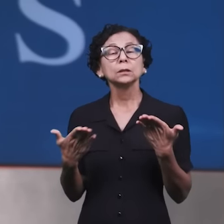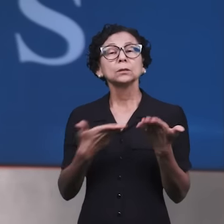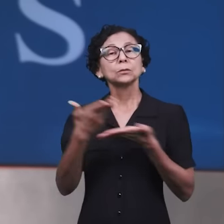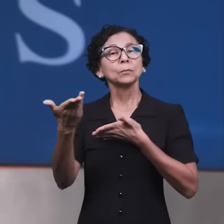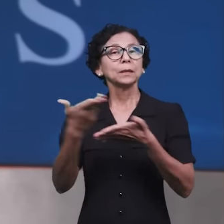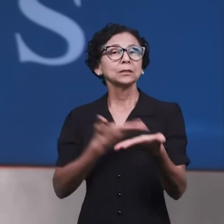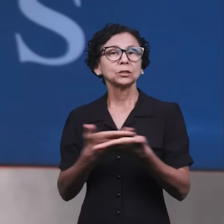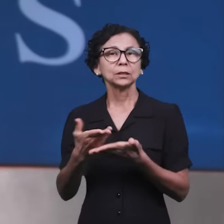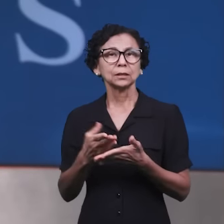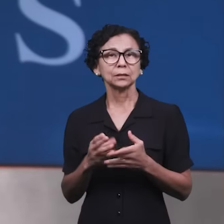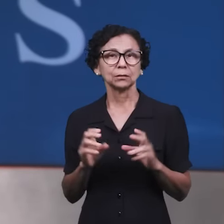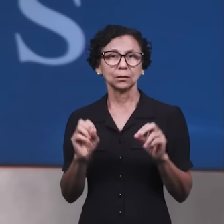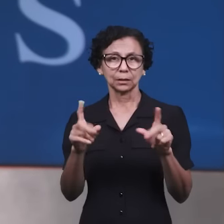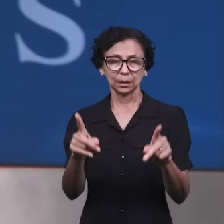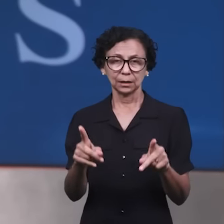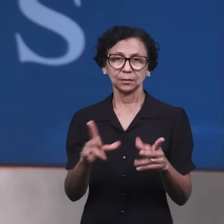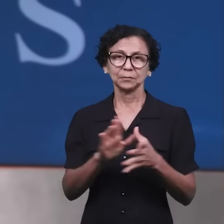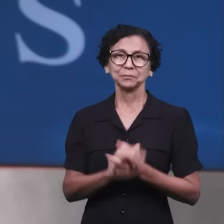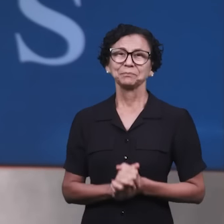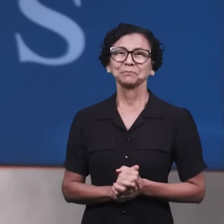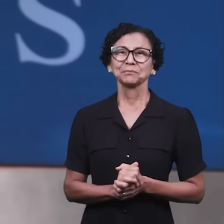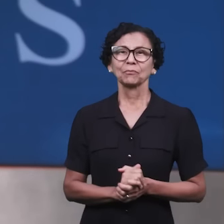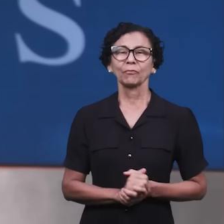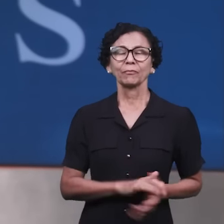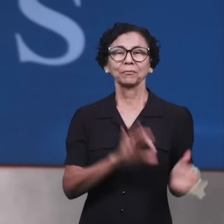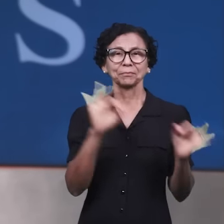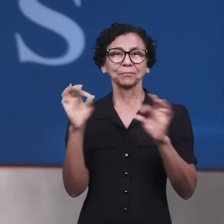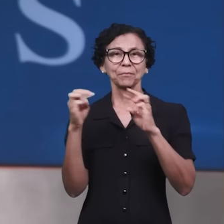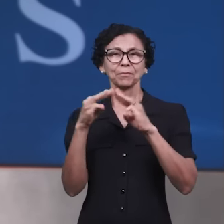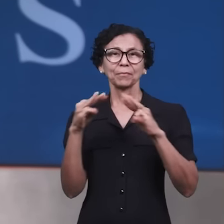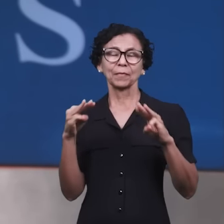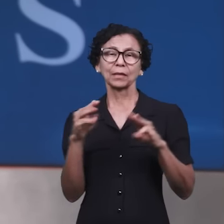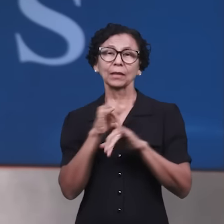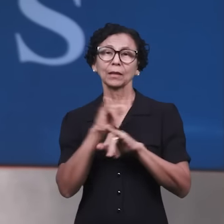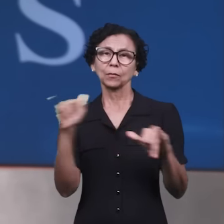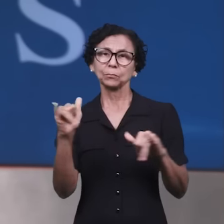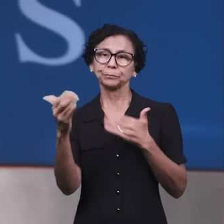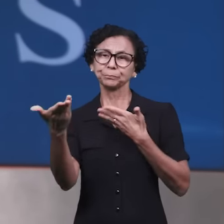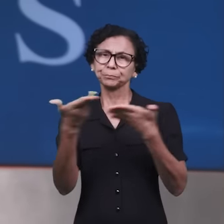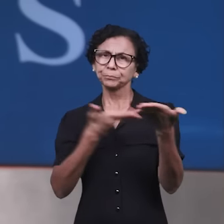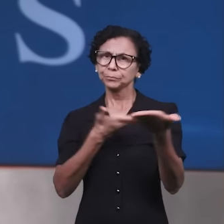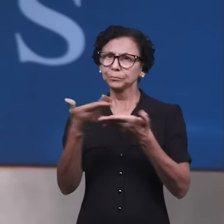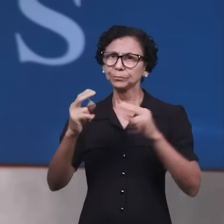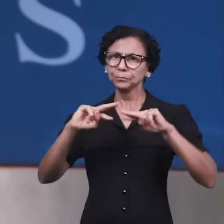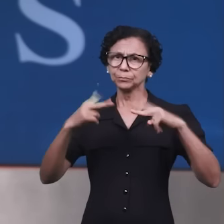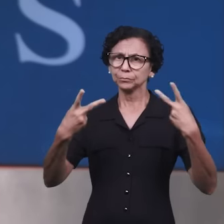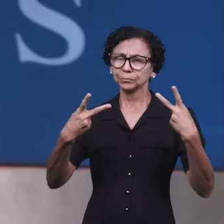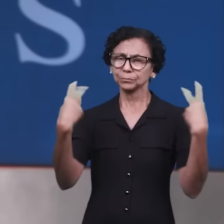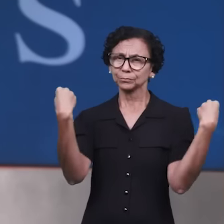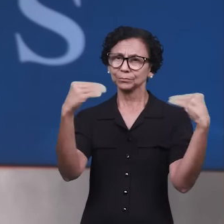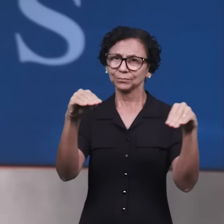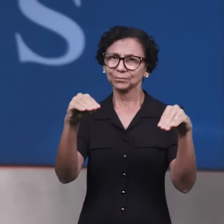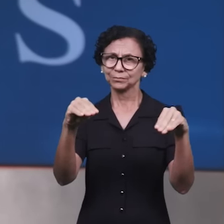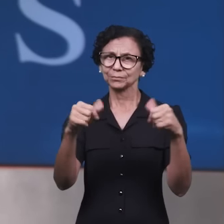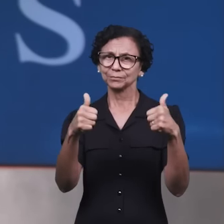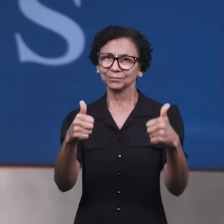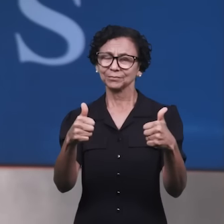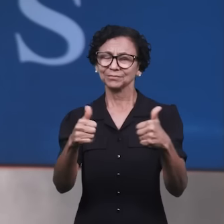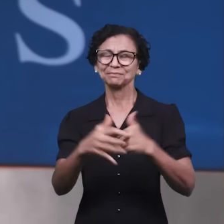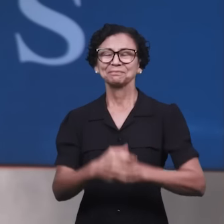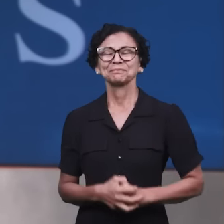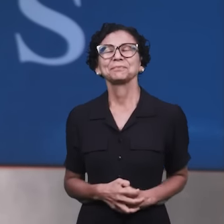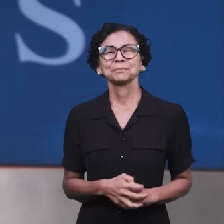combinado? Mas faz isso, vai assistindo aqui o Manaim News e já vai curtindo, vai compartilhando. Compartilha o link, Compartilha o link.